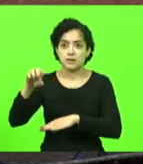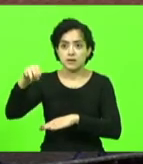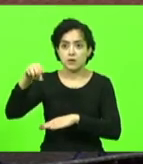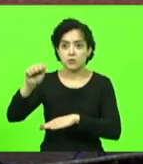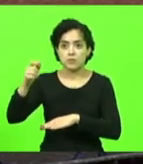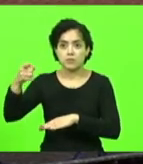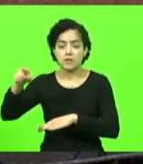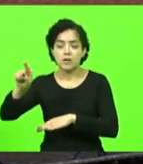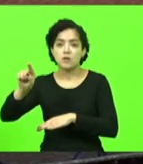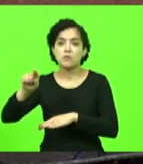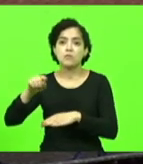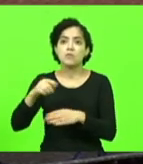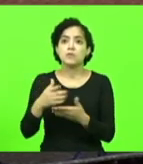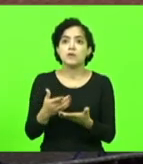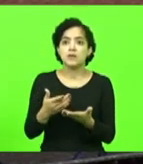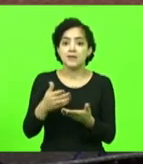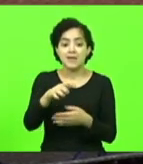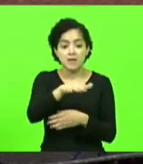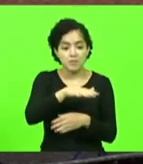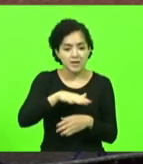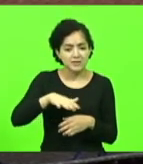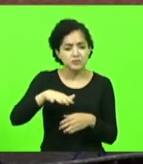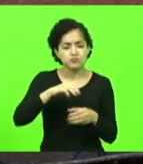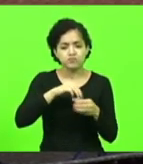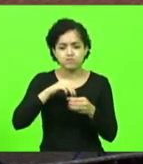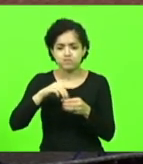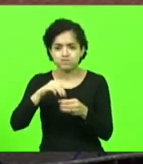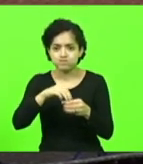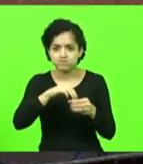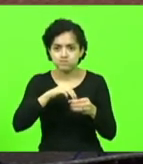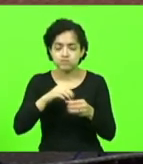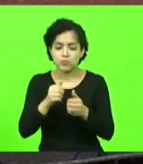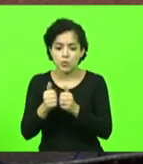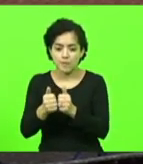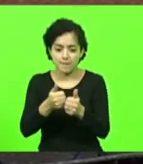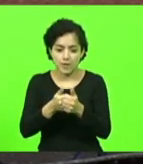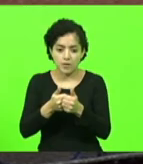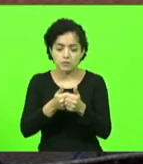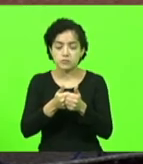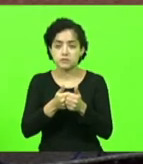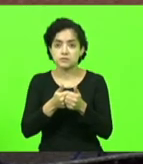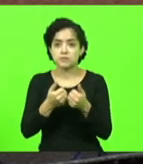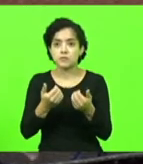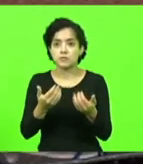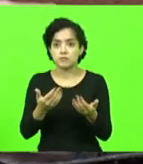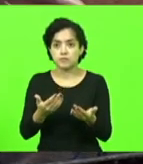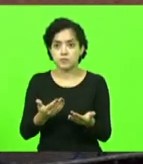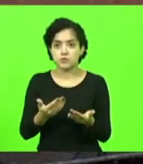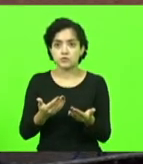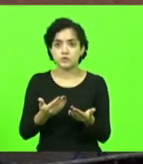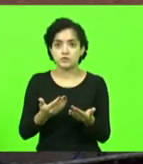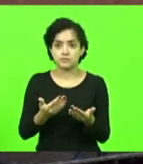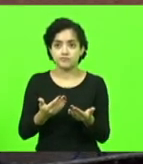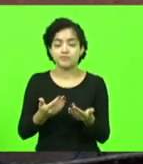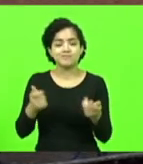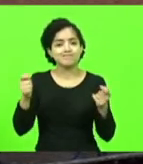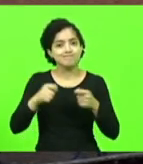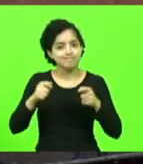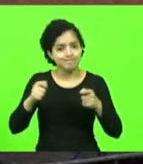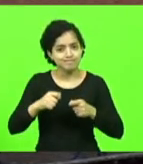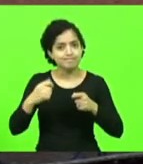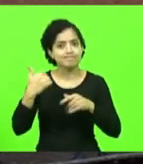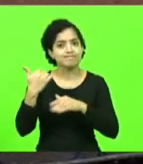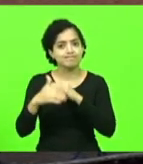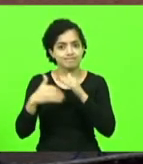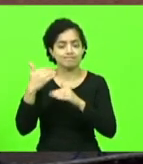Costa, é uma região muito ainda com condições de ampliar